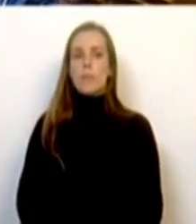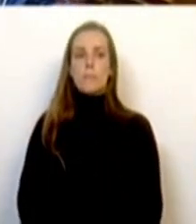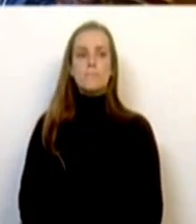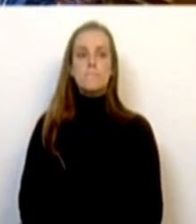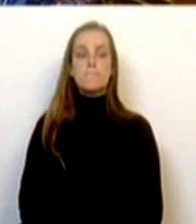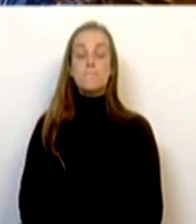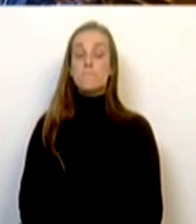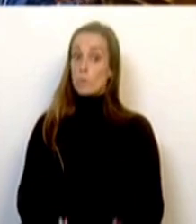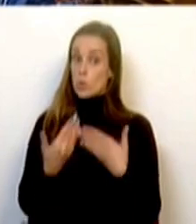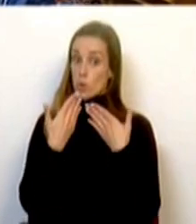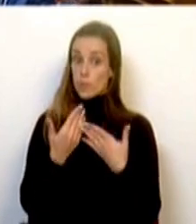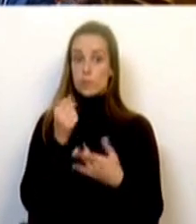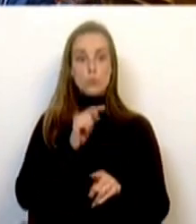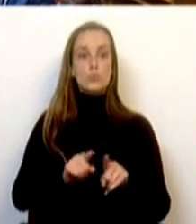Muito obrigado, Sr. Deputado Miguel Iglesias.